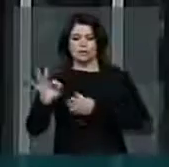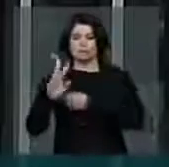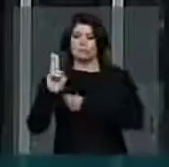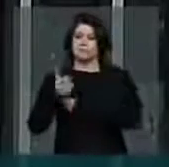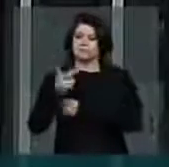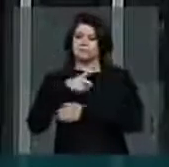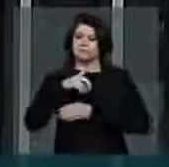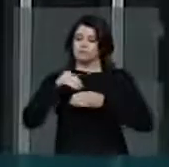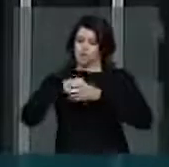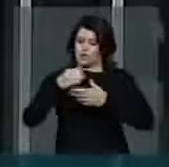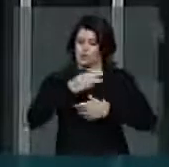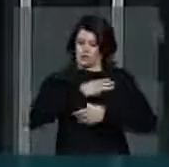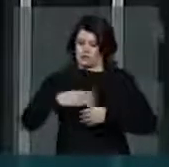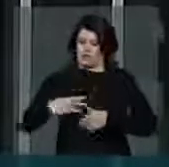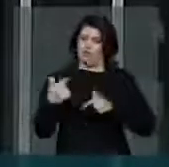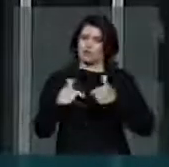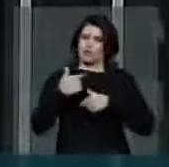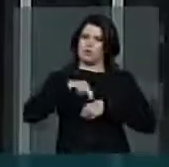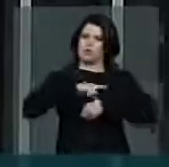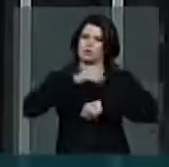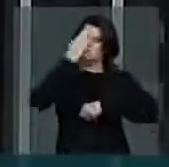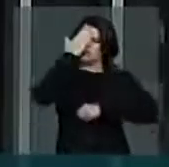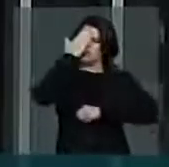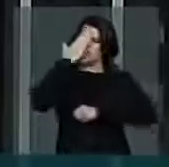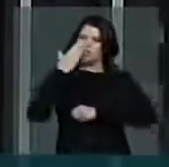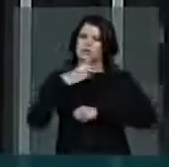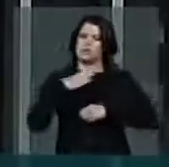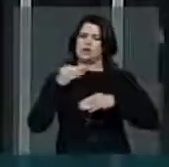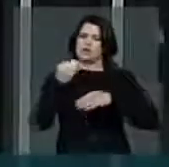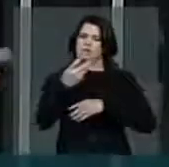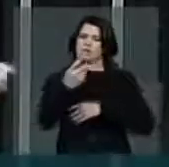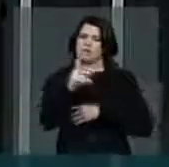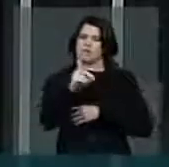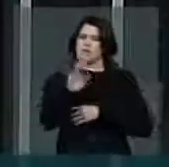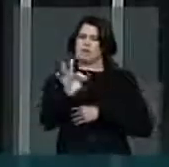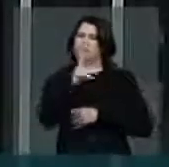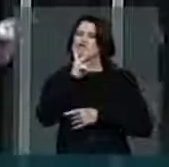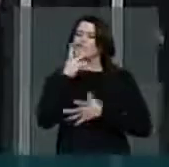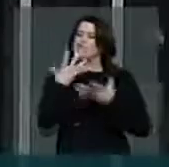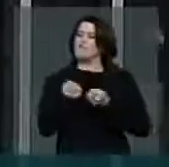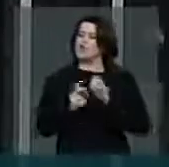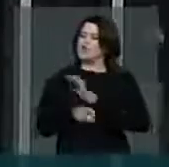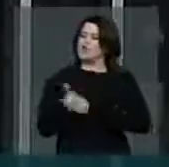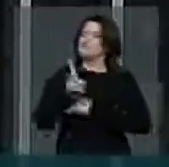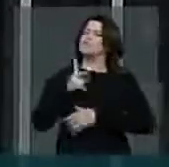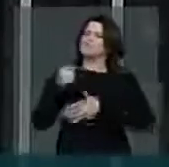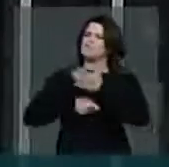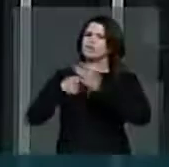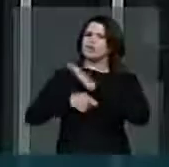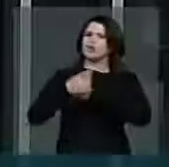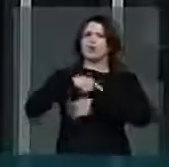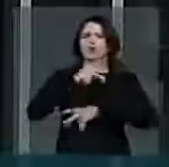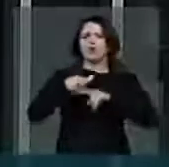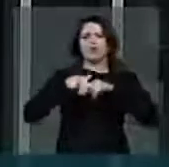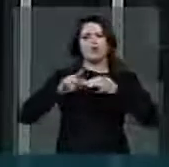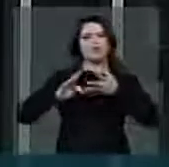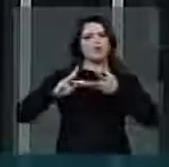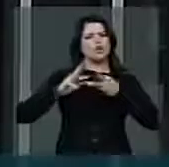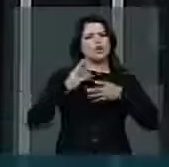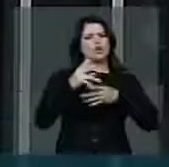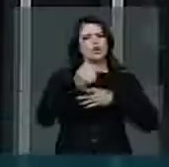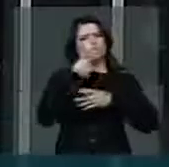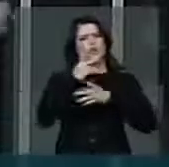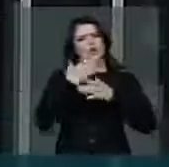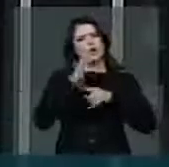trabalho que reconhecemos ser um companheiro de lutas do PDT, não vai abrir mão de continuamente defender nossas causas e de ajudar